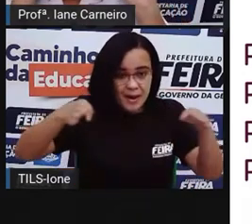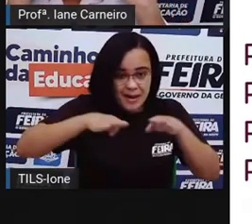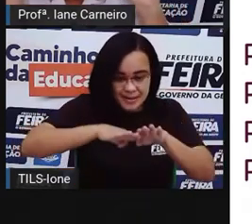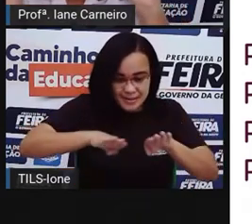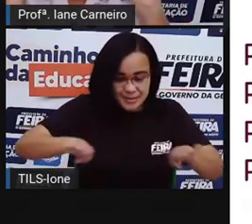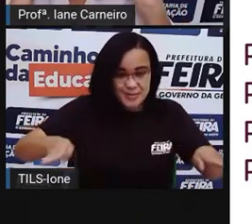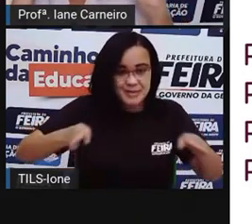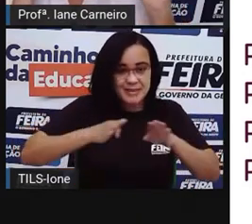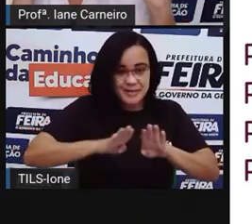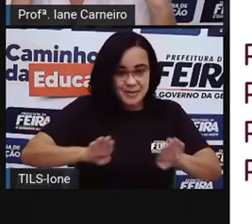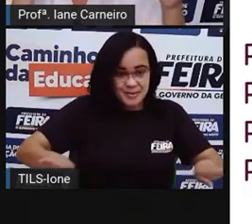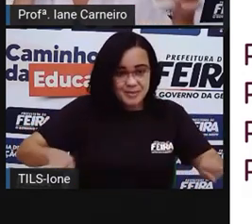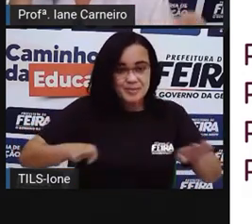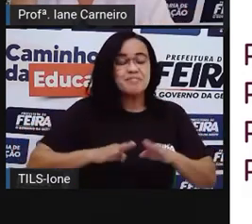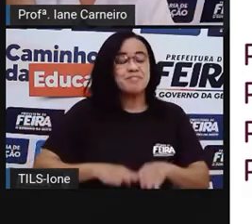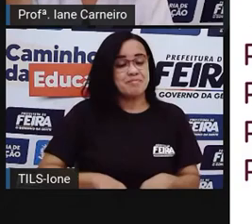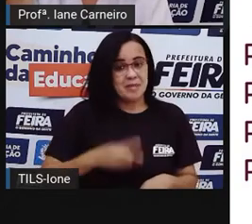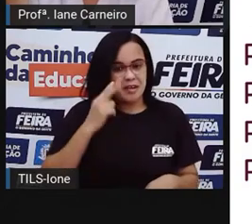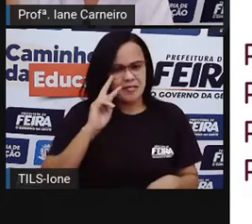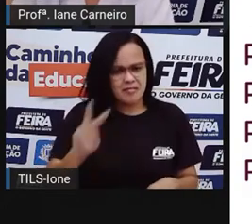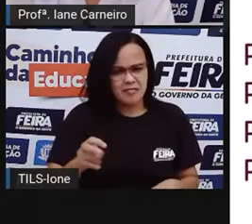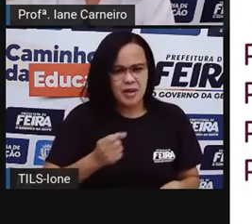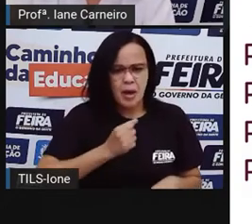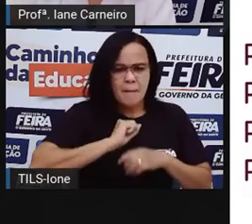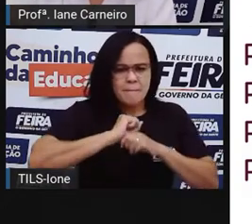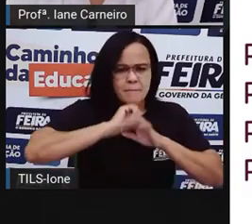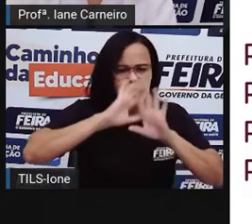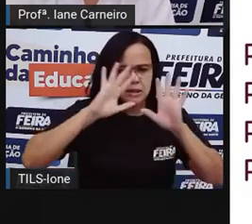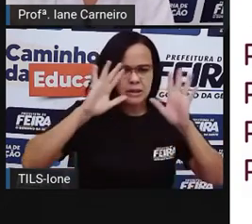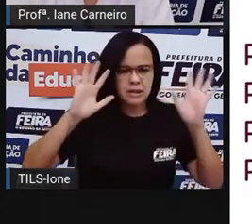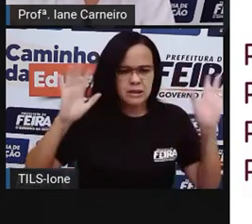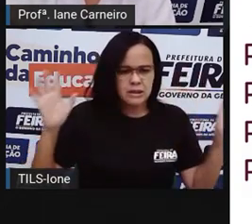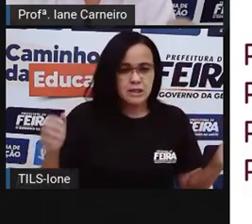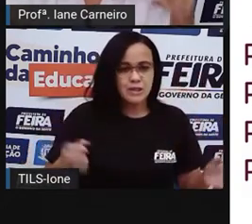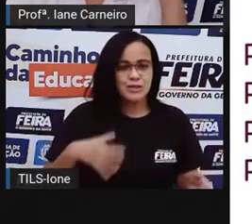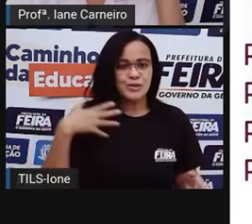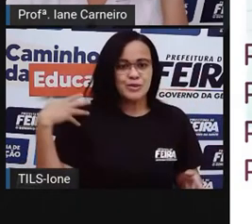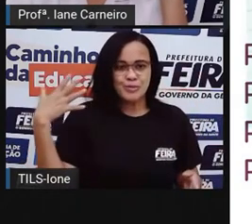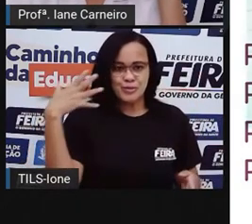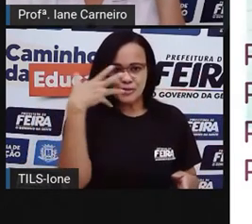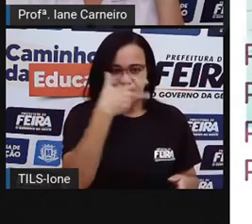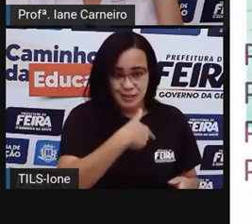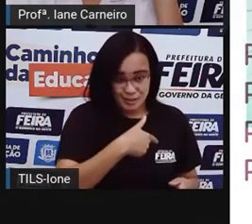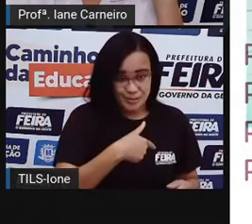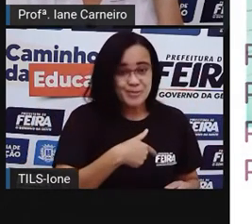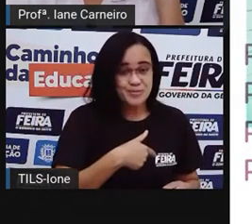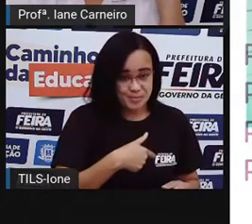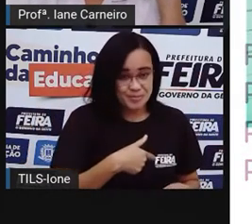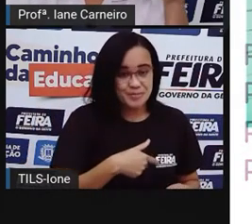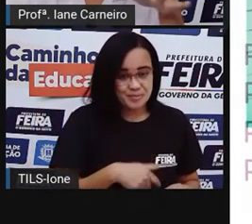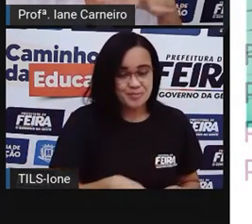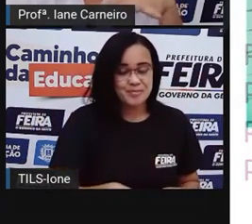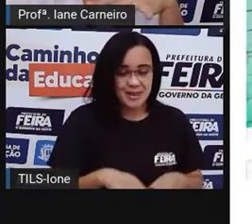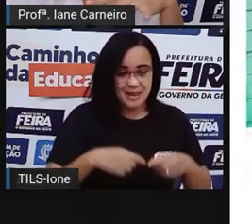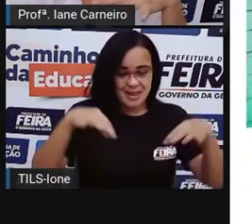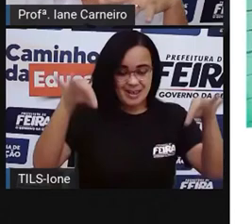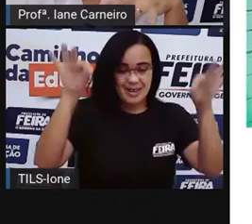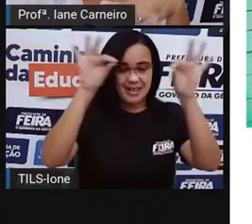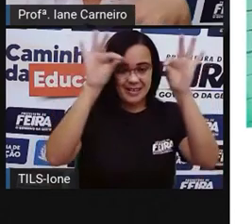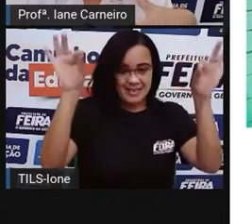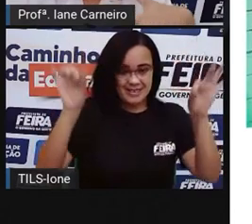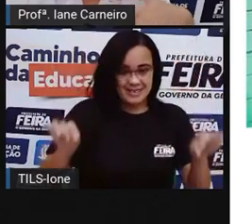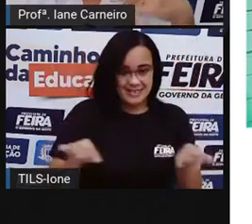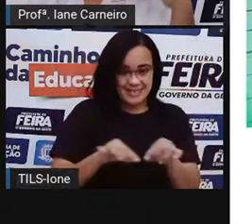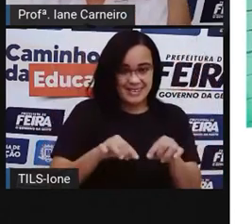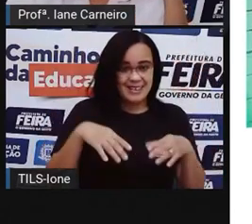ficar com um brilho bem bonito. Vai ficar bem profissional a tela de vocês, tá joia? Então, aqui a pró está